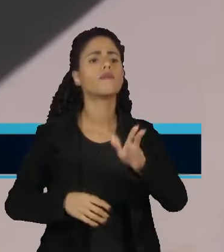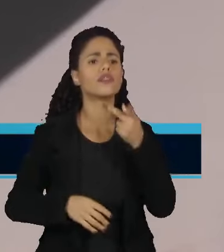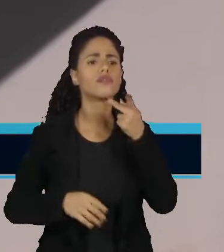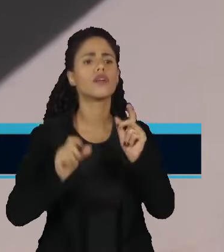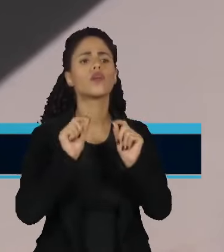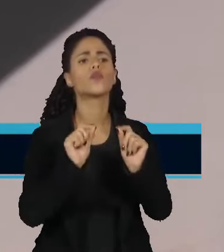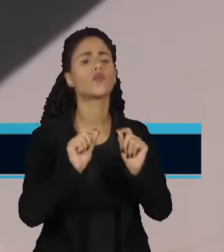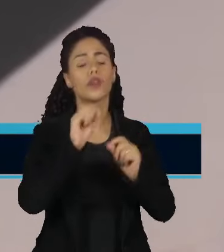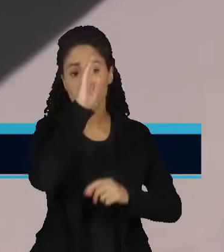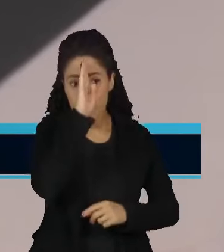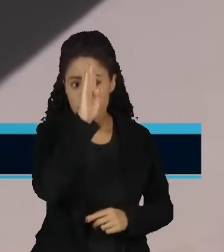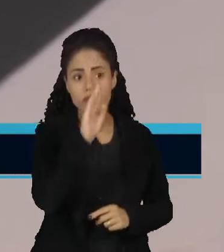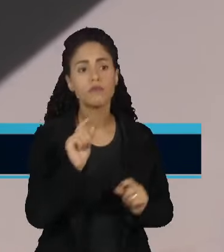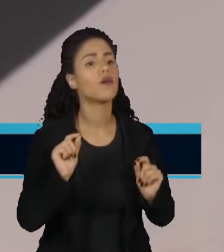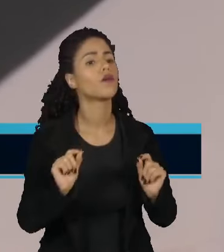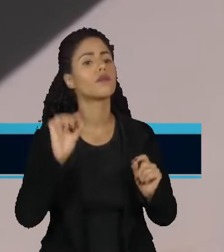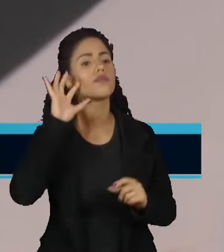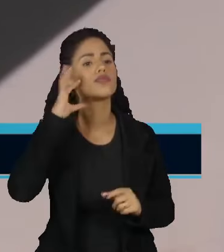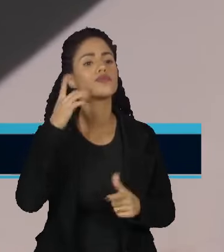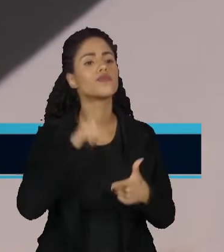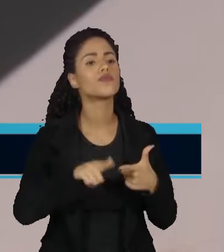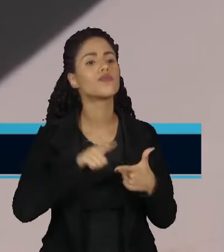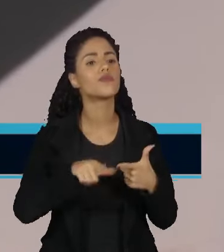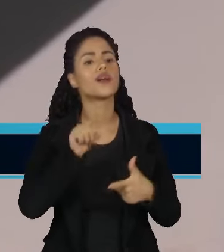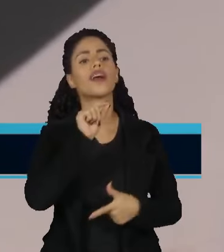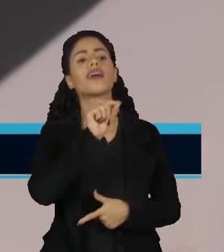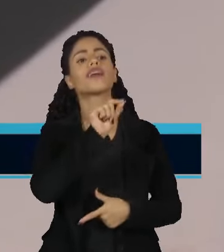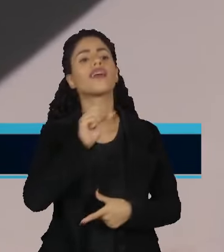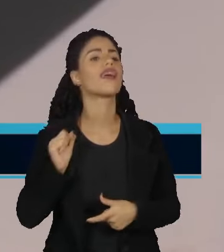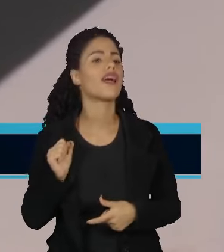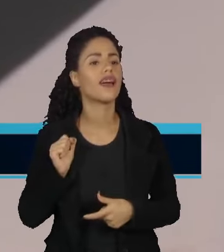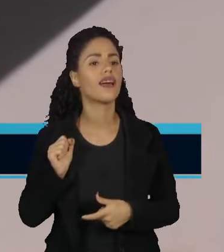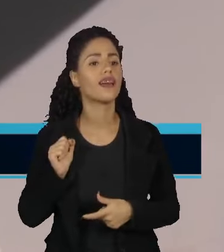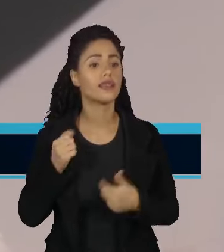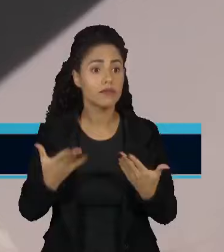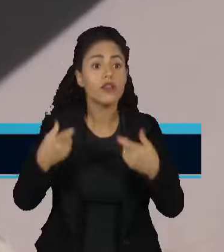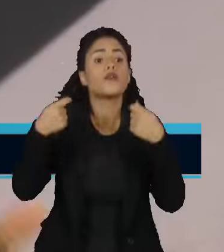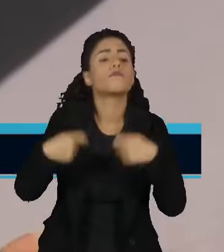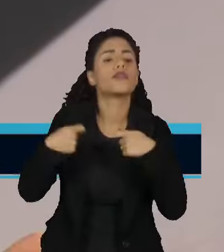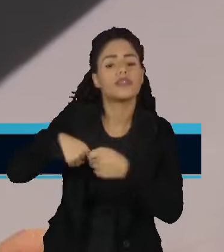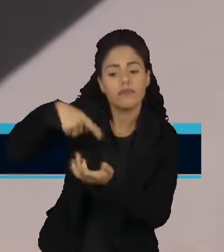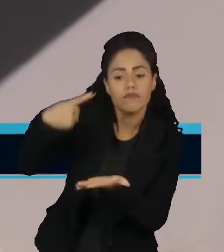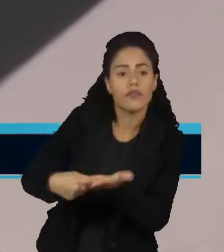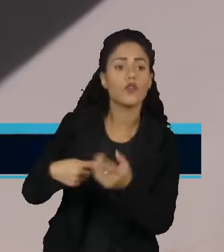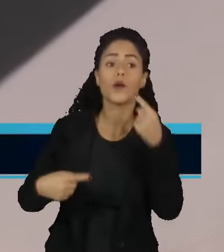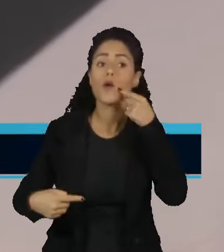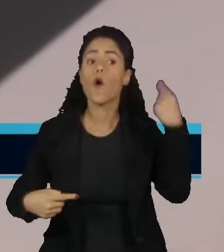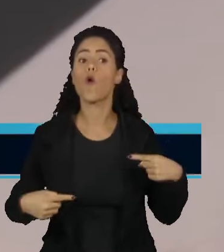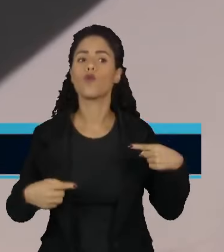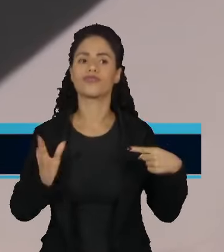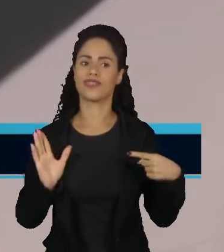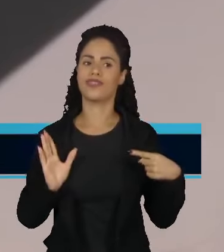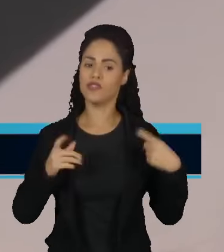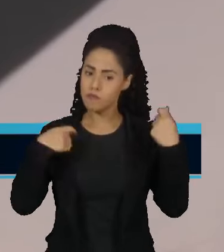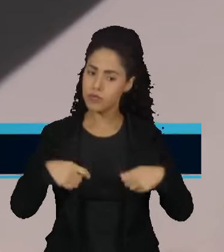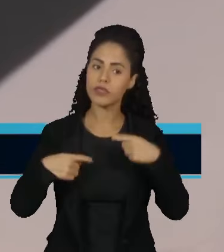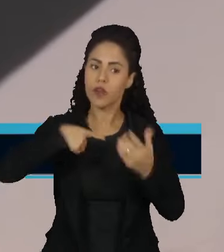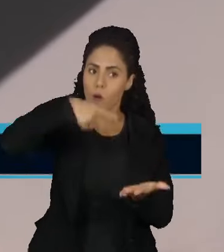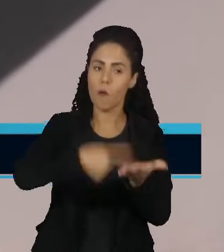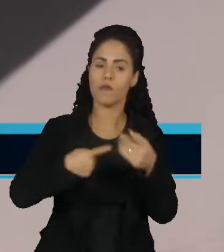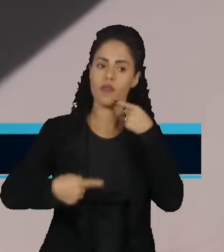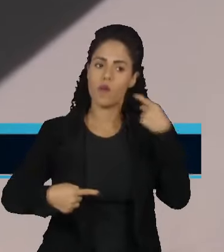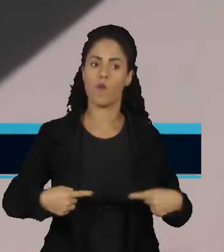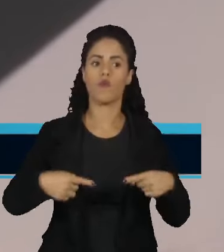atores principais para solucionar esse problema, que tem nome e sobrenome. Precisa combinar com os russos e, sobretudo, precisa combinar